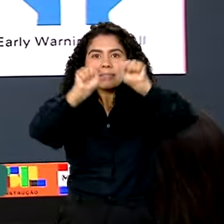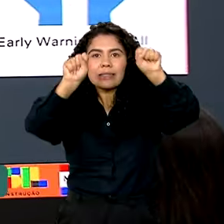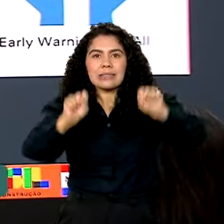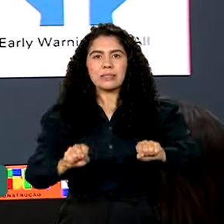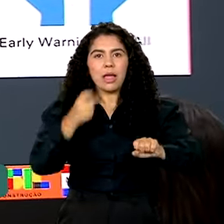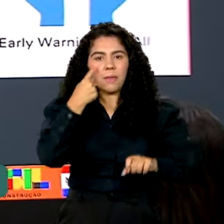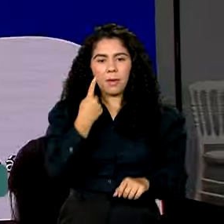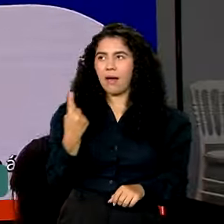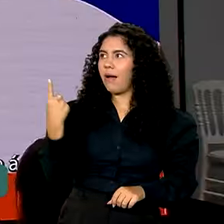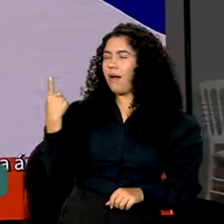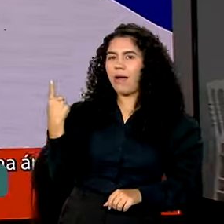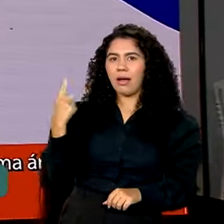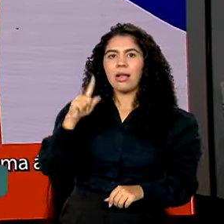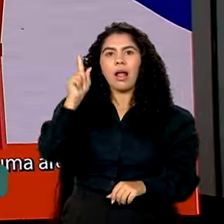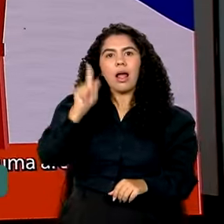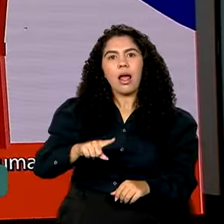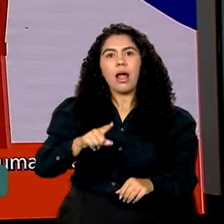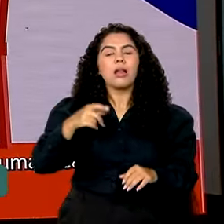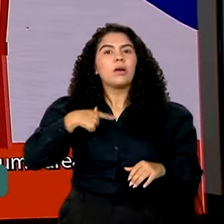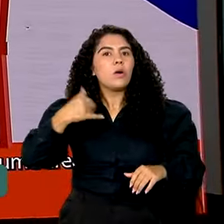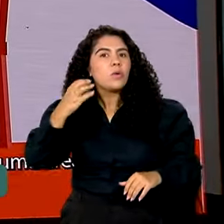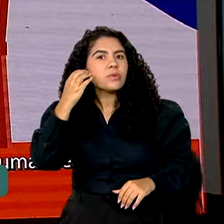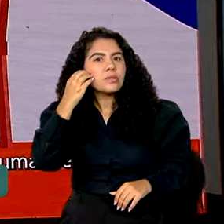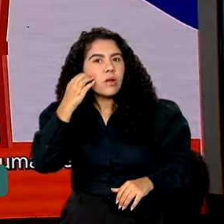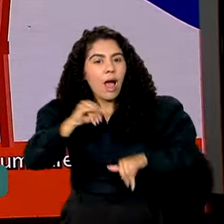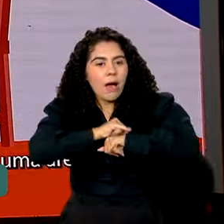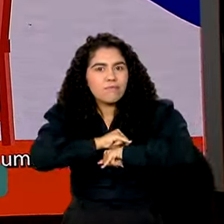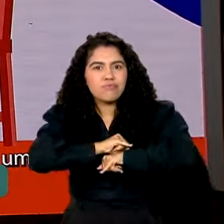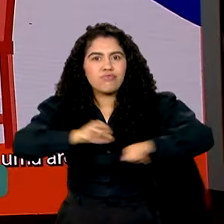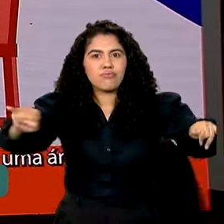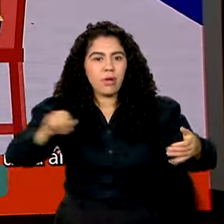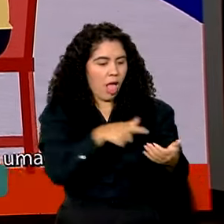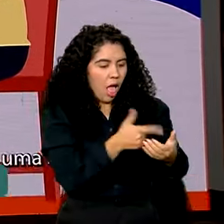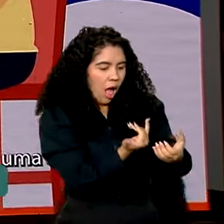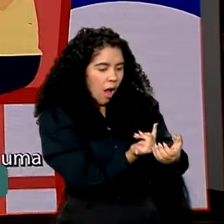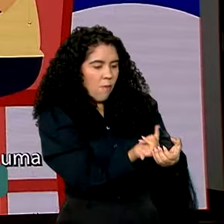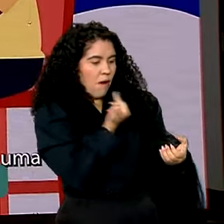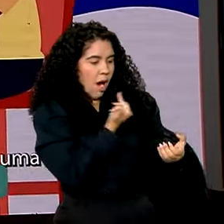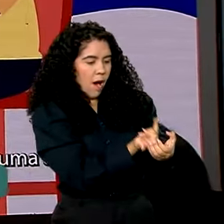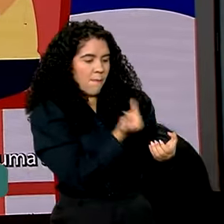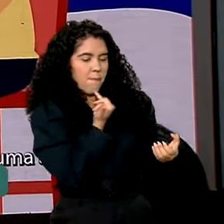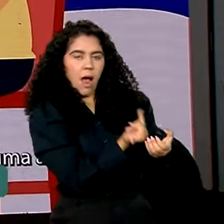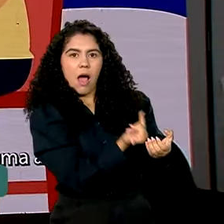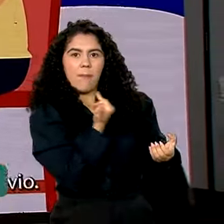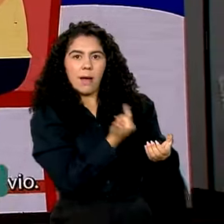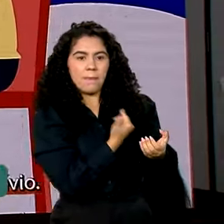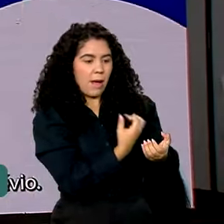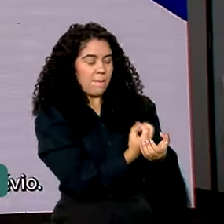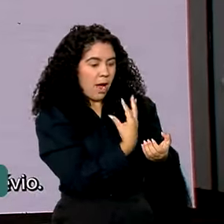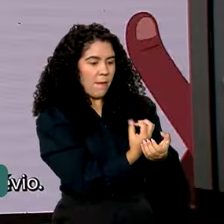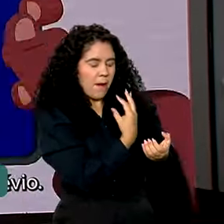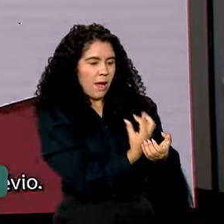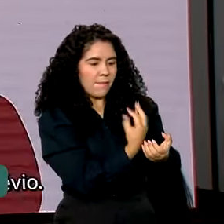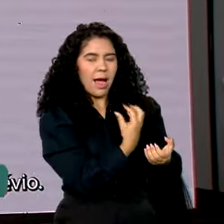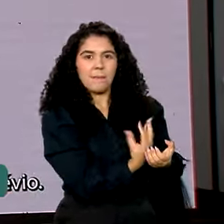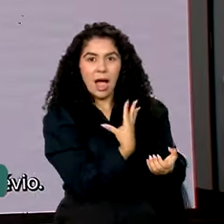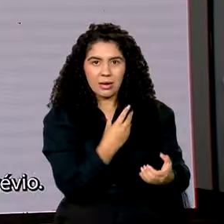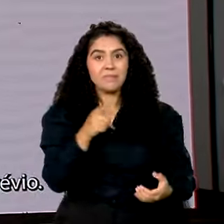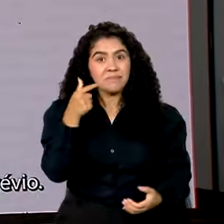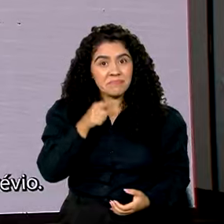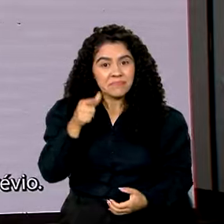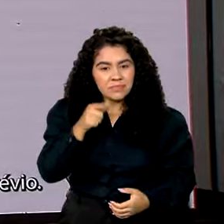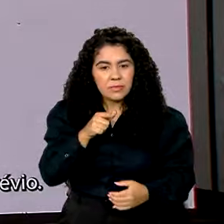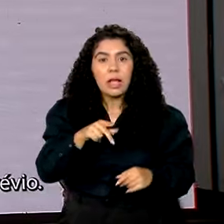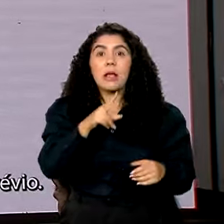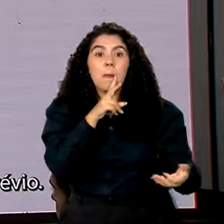rede de telefonia celular para emitir avisos sonoros que interrompem qualquer conteúdo na tela do usuário. Mesmo em